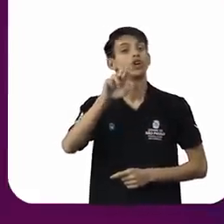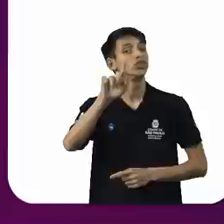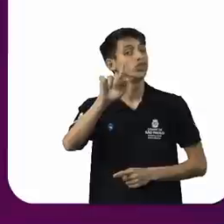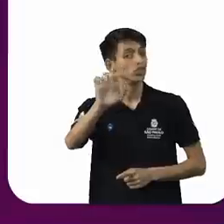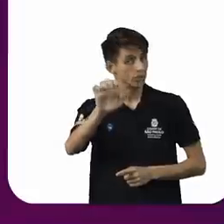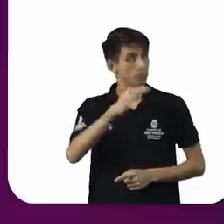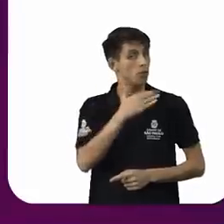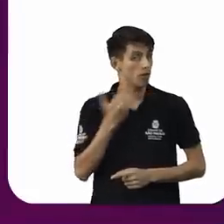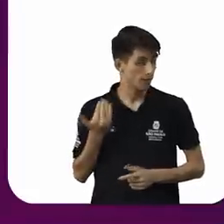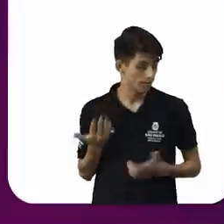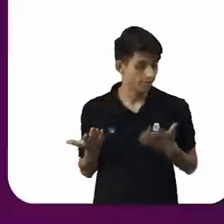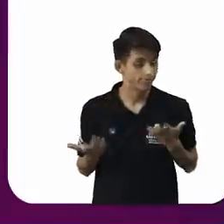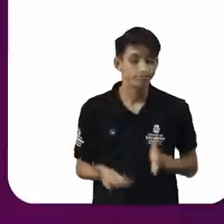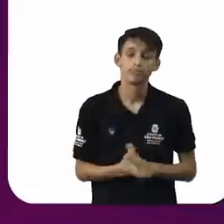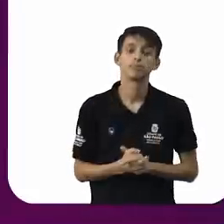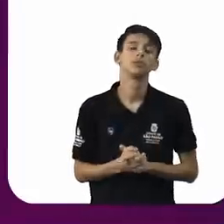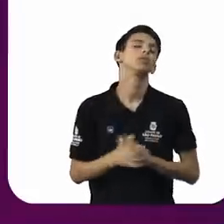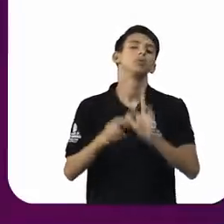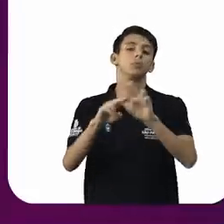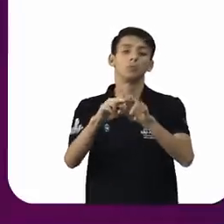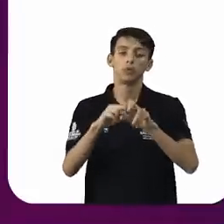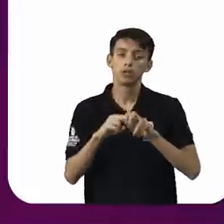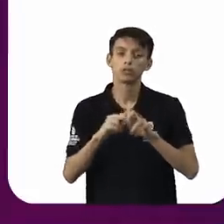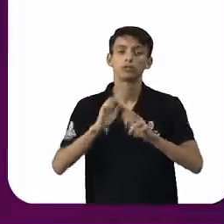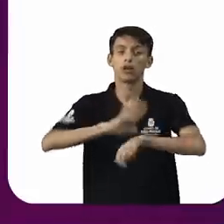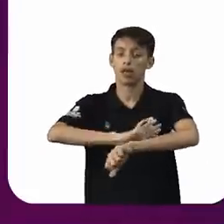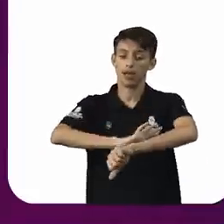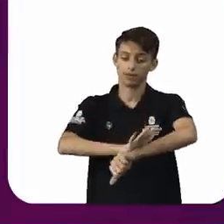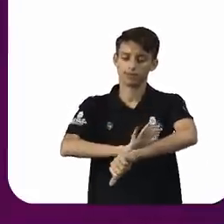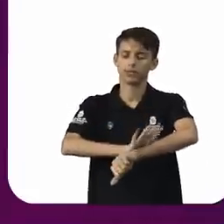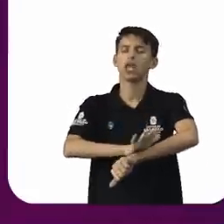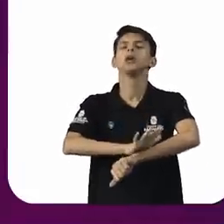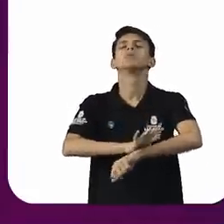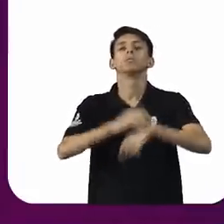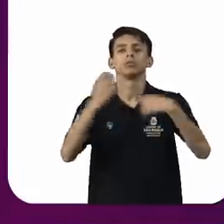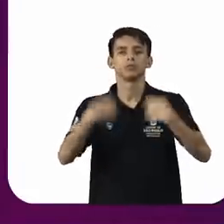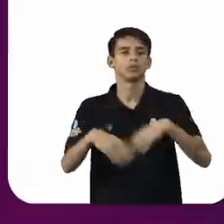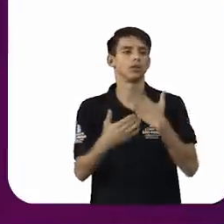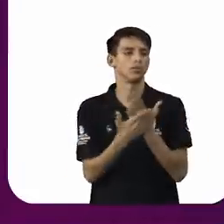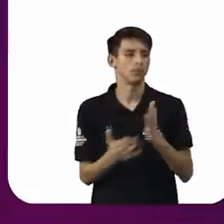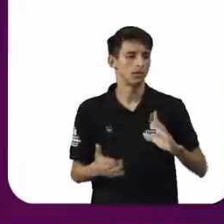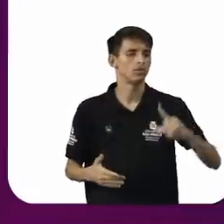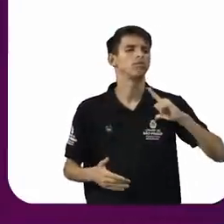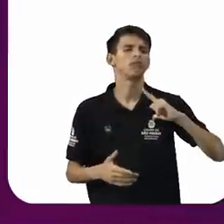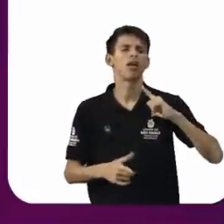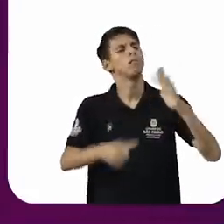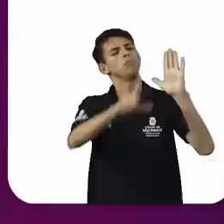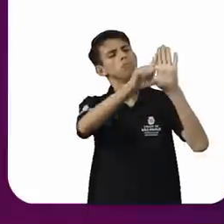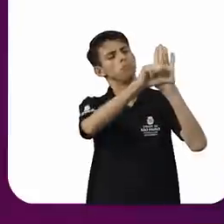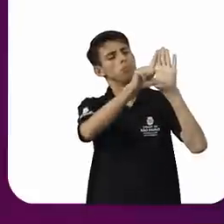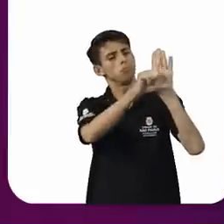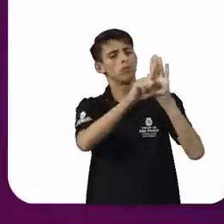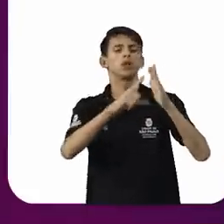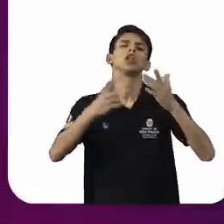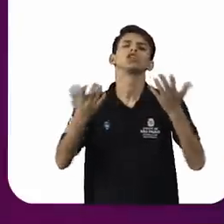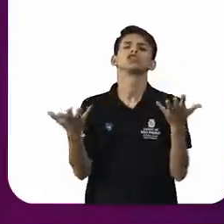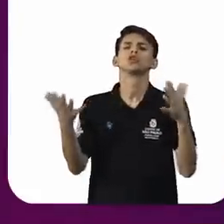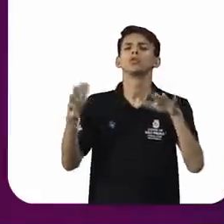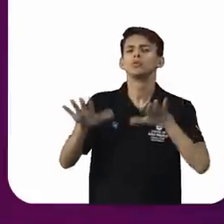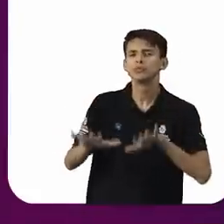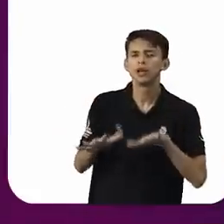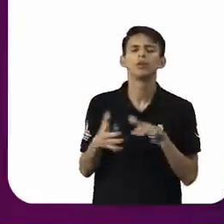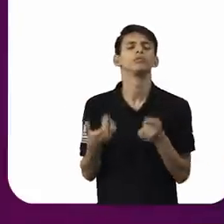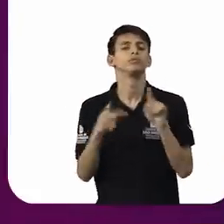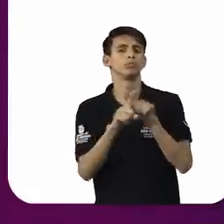Então, o limite do antirracismo é esse aí. você pode ter políticas de inclusão, você pode ter repressão,